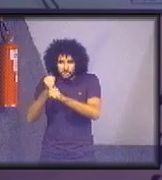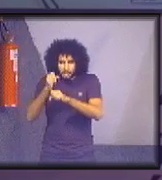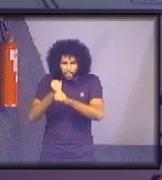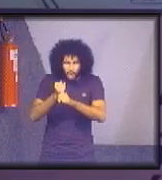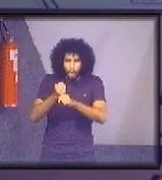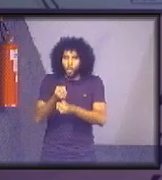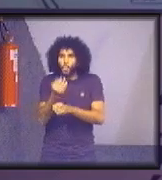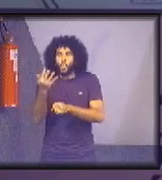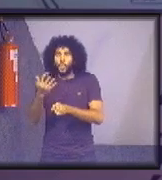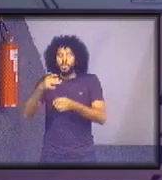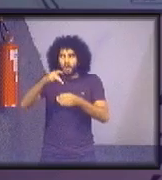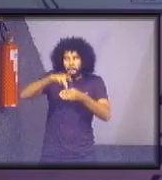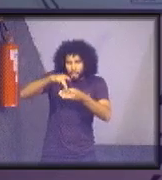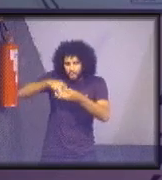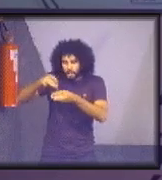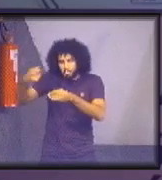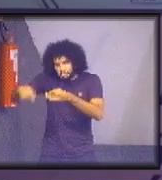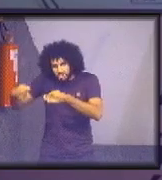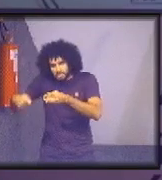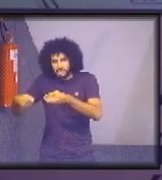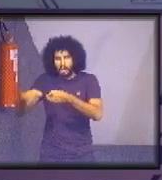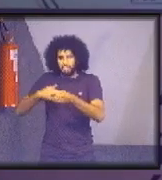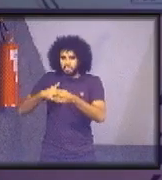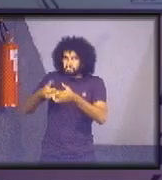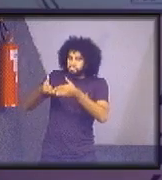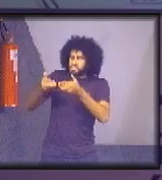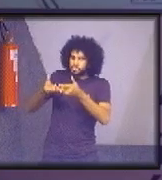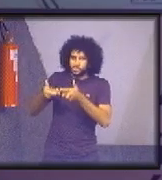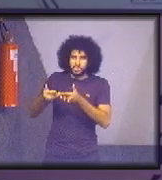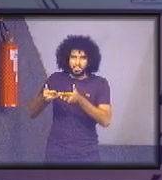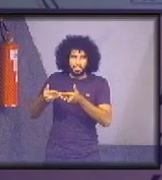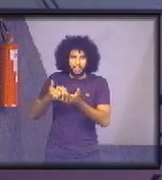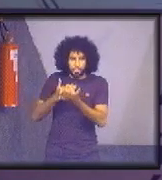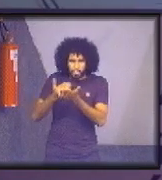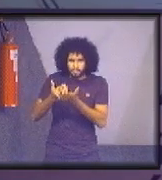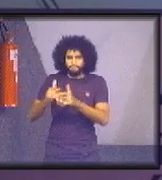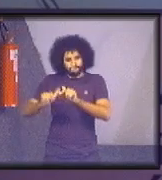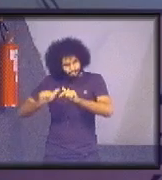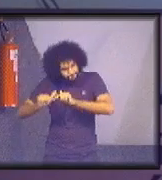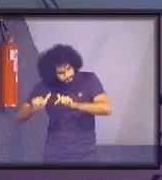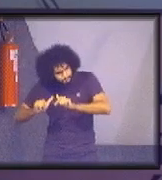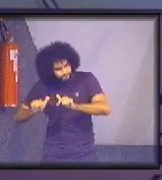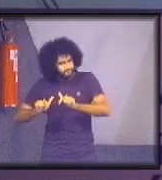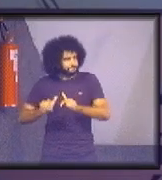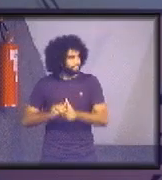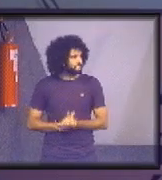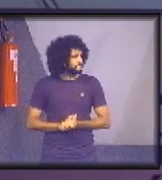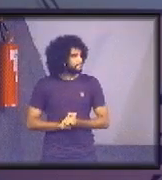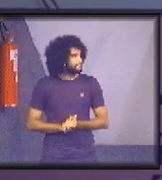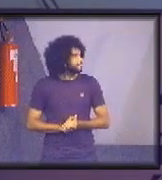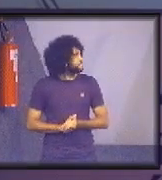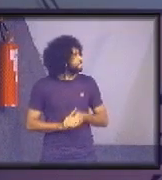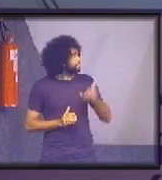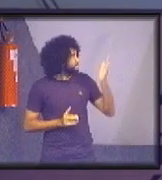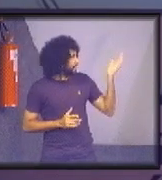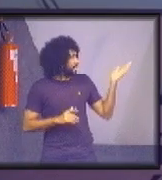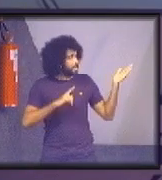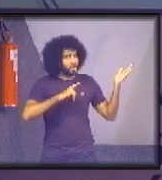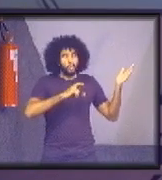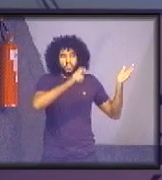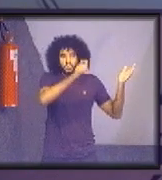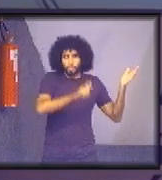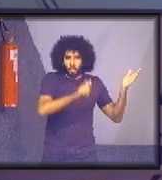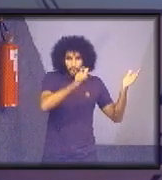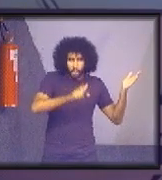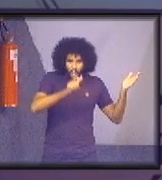de mudas para pedir, para solicitar para IAP e começamos a trabalhar. Aí as micro-regiões